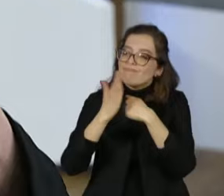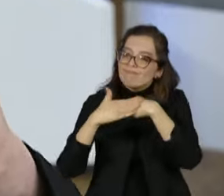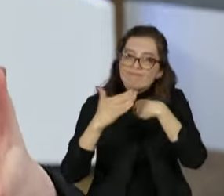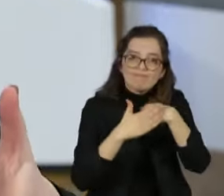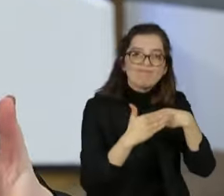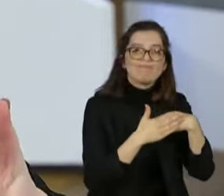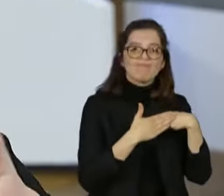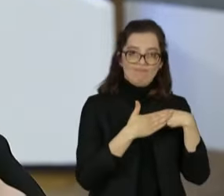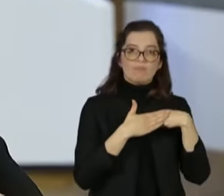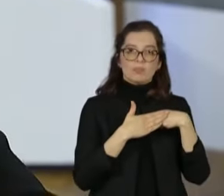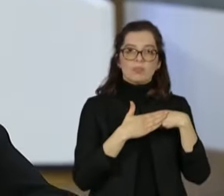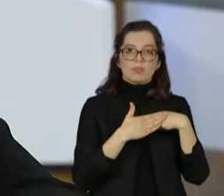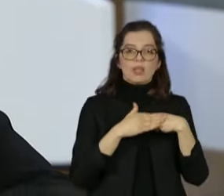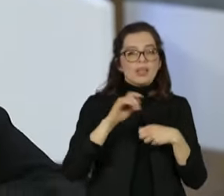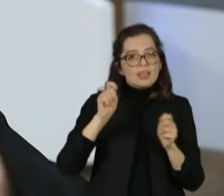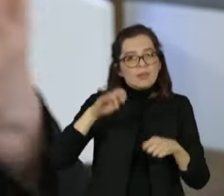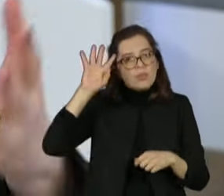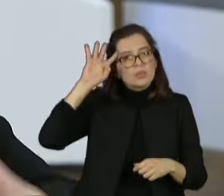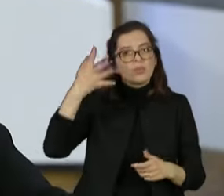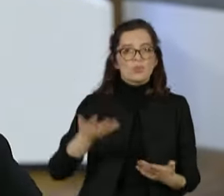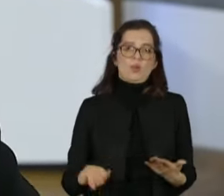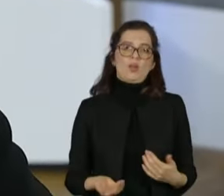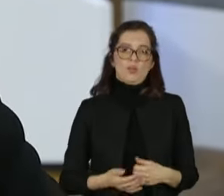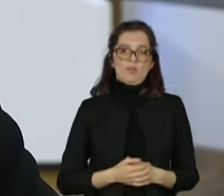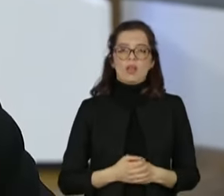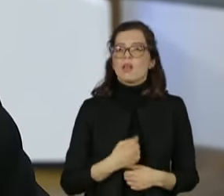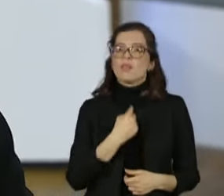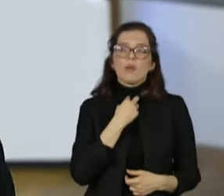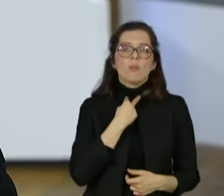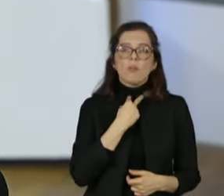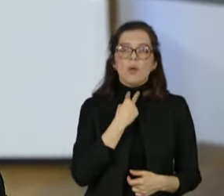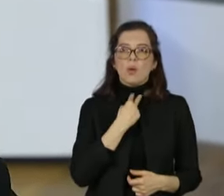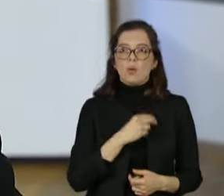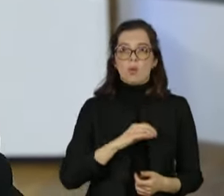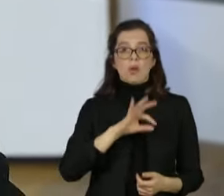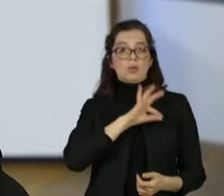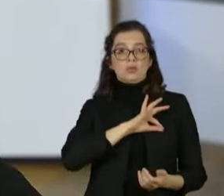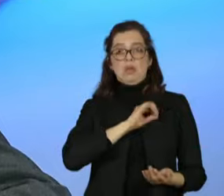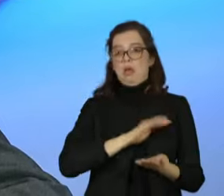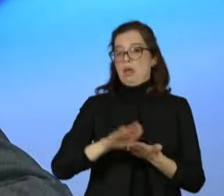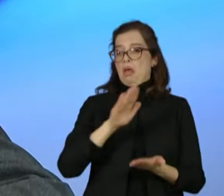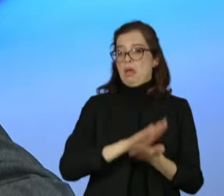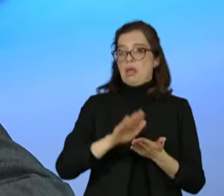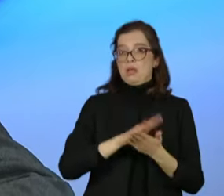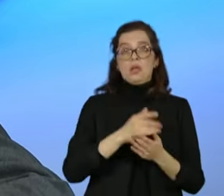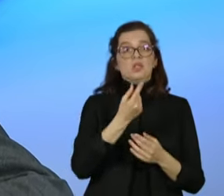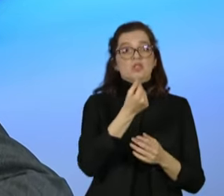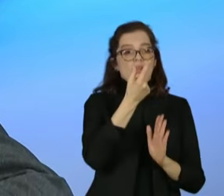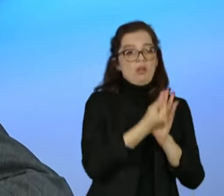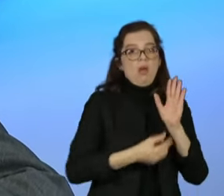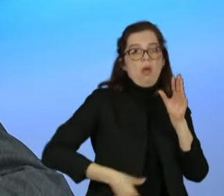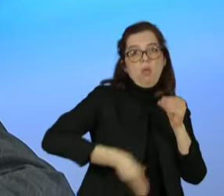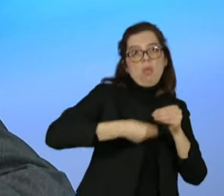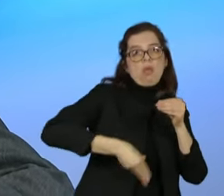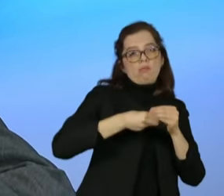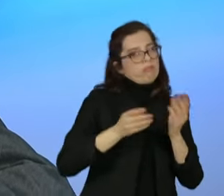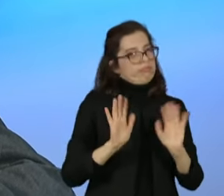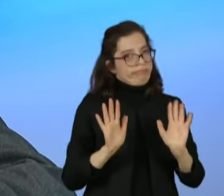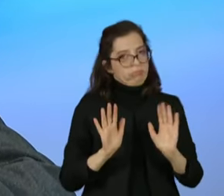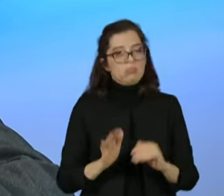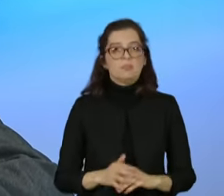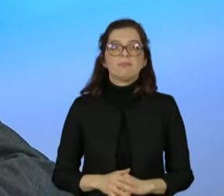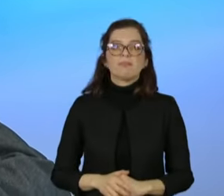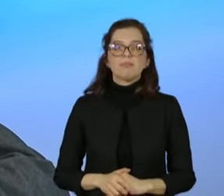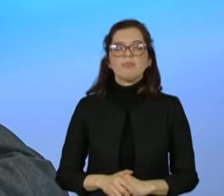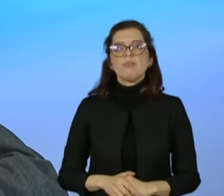O que não pode é gastar dinheiro indevidamente com super salários ou com orçamento secreto. Caterine, para a última do programa. Senadora, eu queria falar da reforma